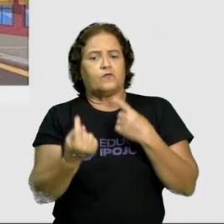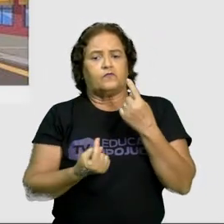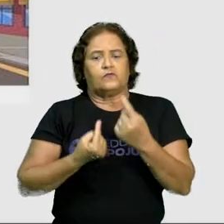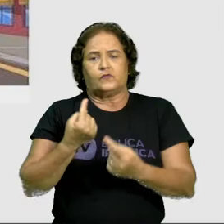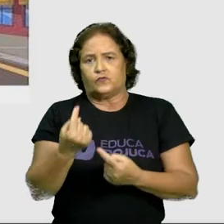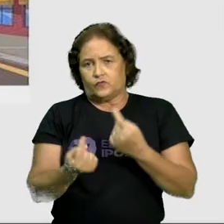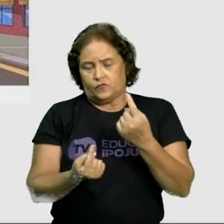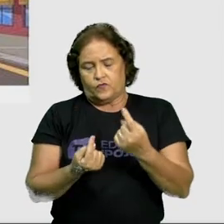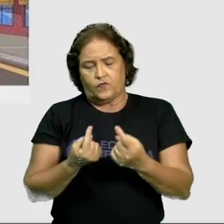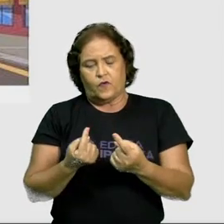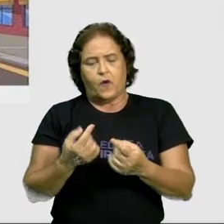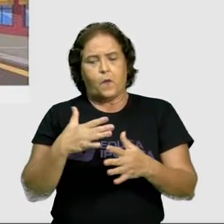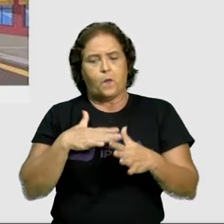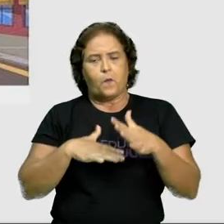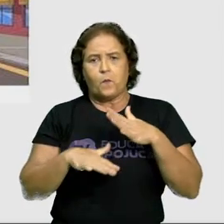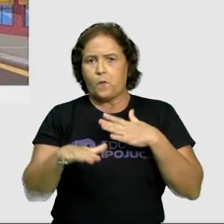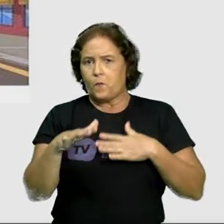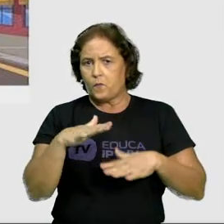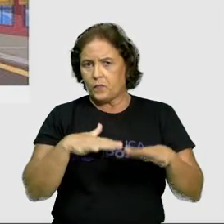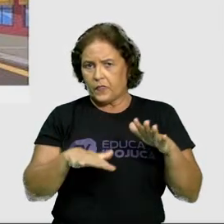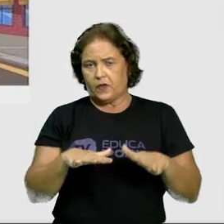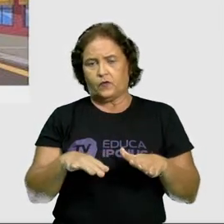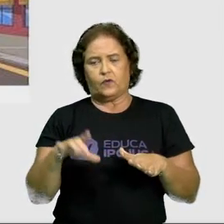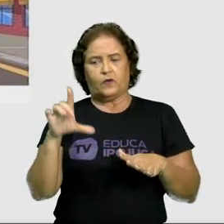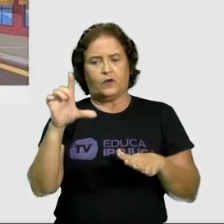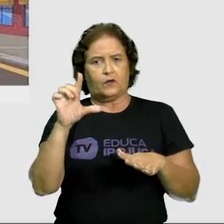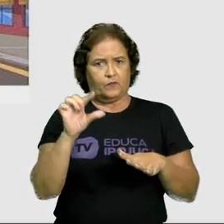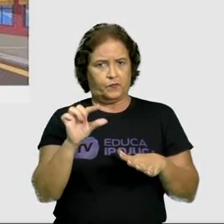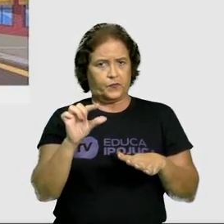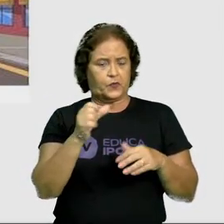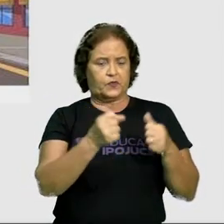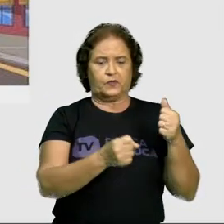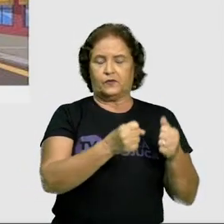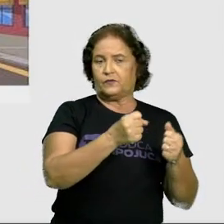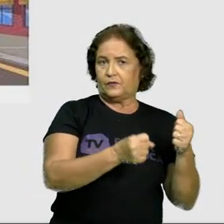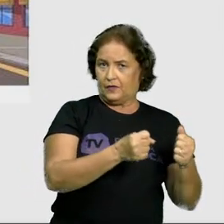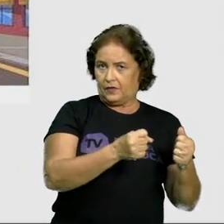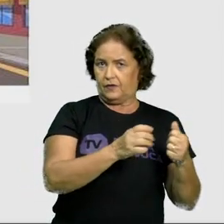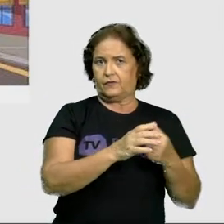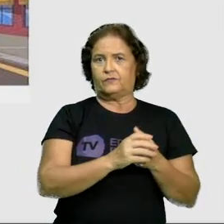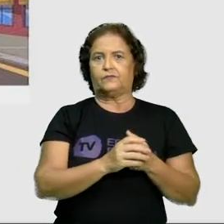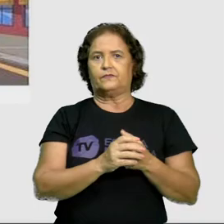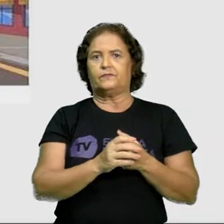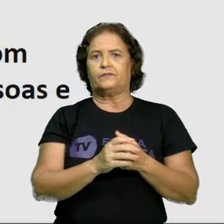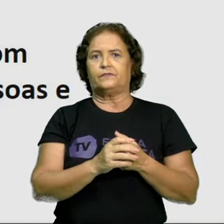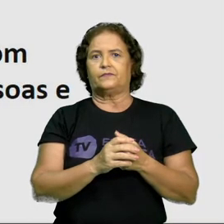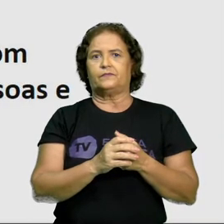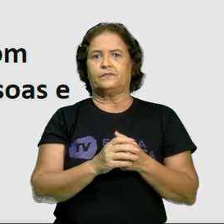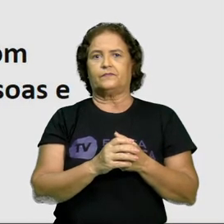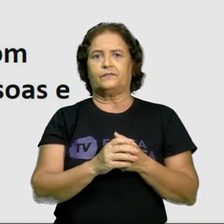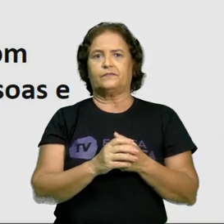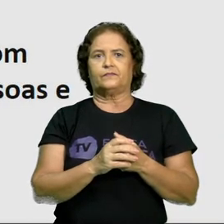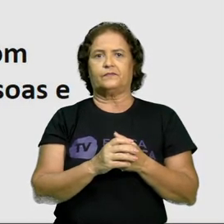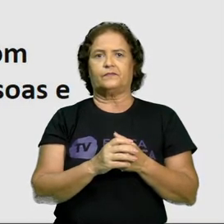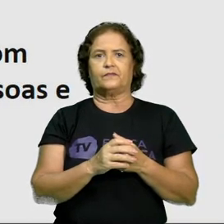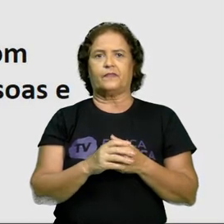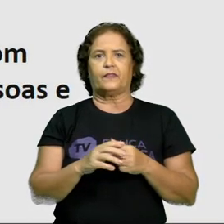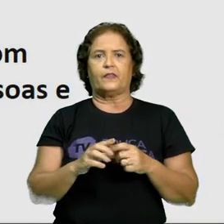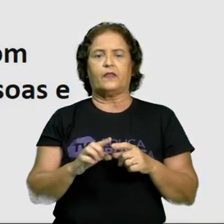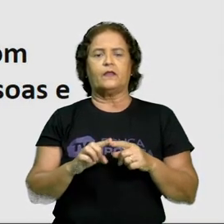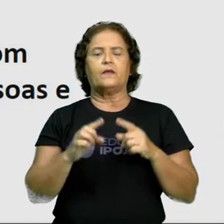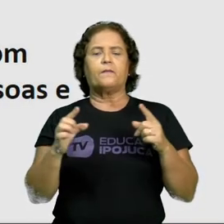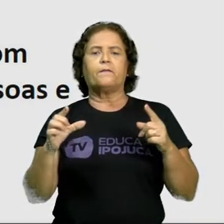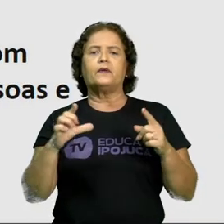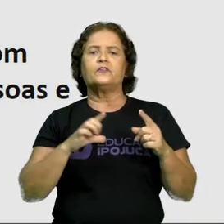e tem poucos movimentos de veículos, como eu acabei de falar anteriormente. Mas